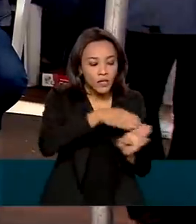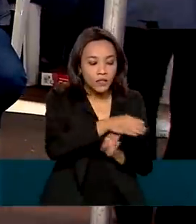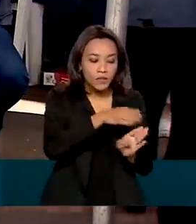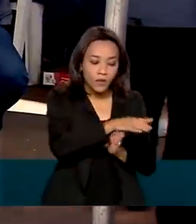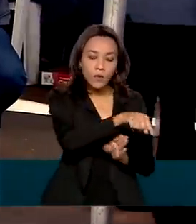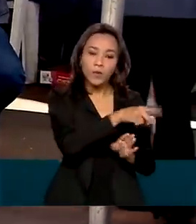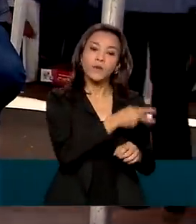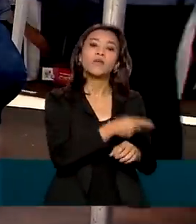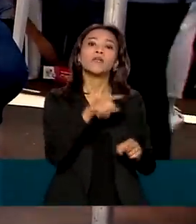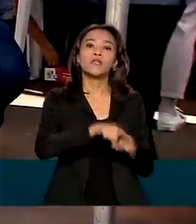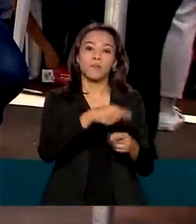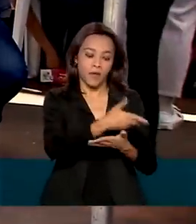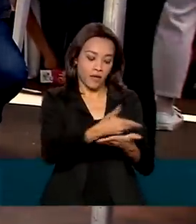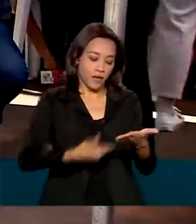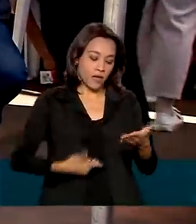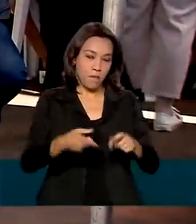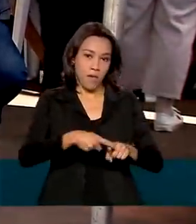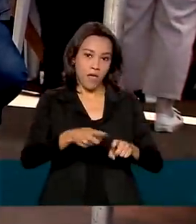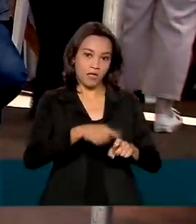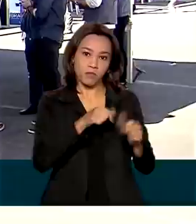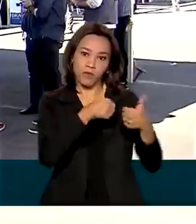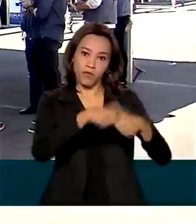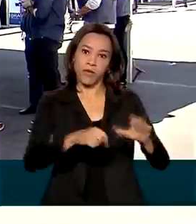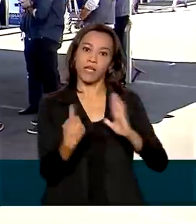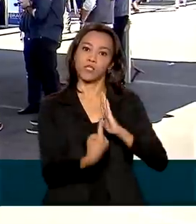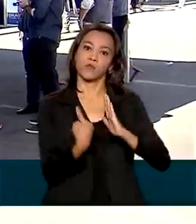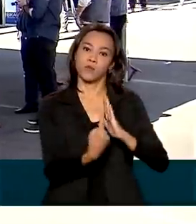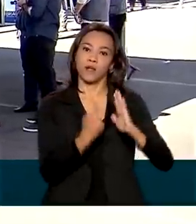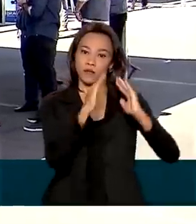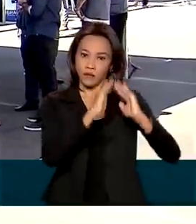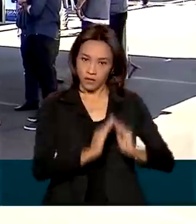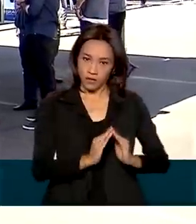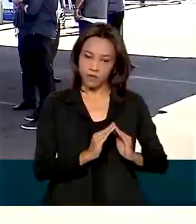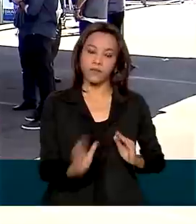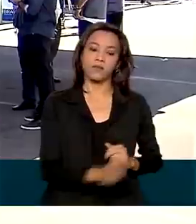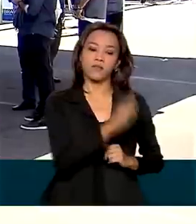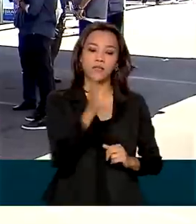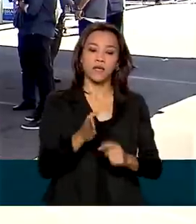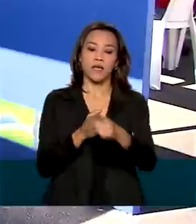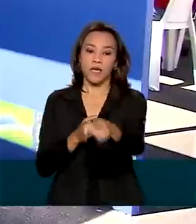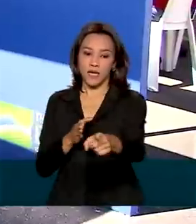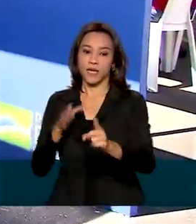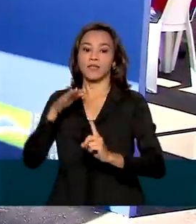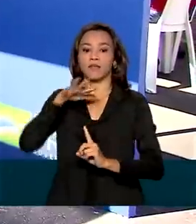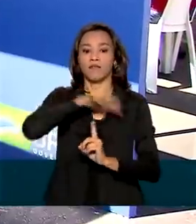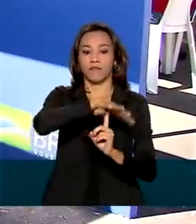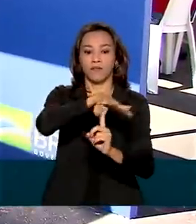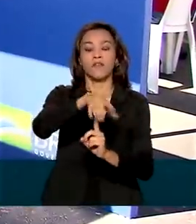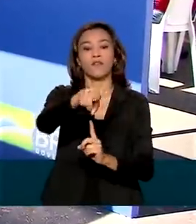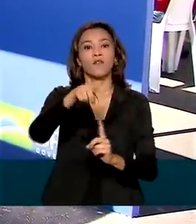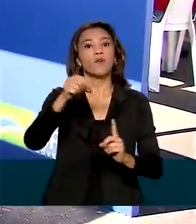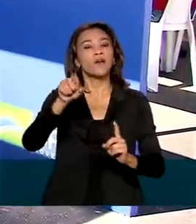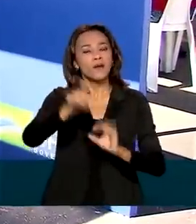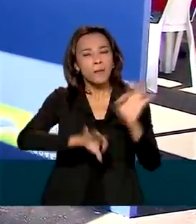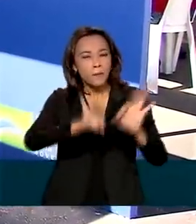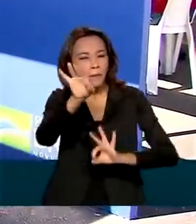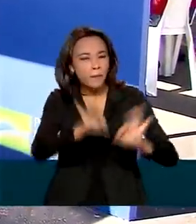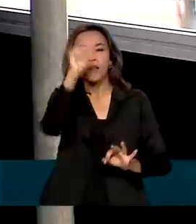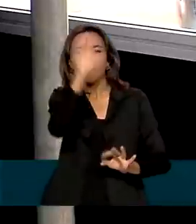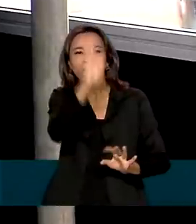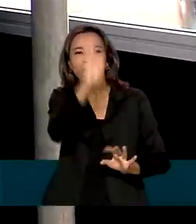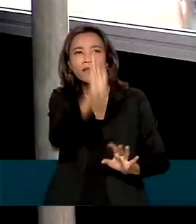e um atestado médico para isolamento. O evento foi o pontapé inicial para o Plano Nacional de